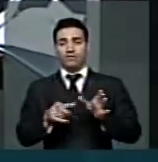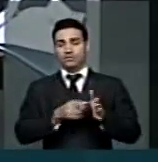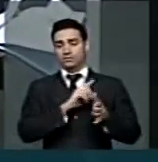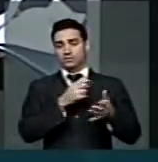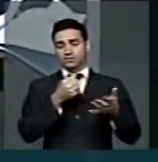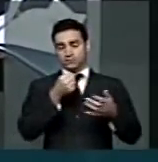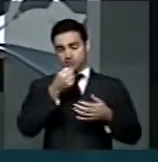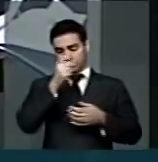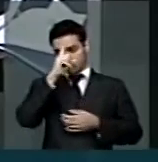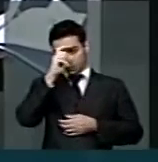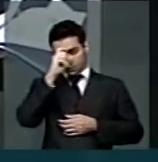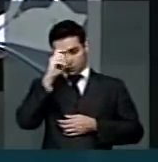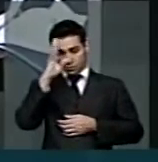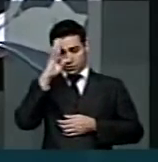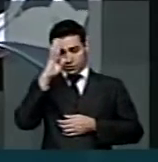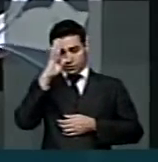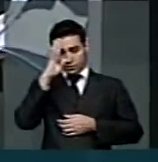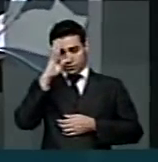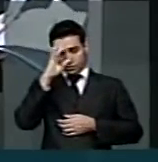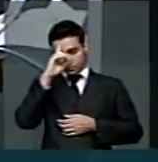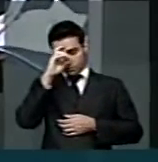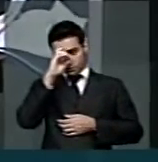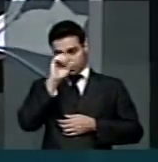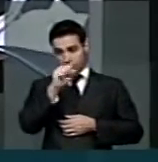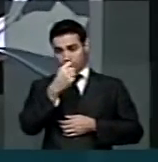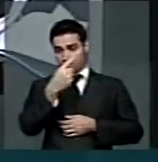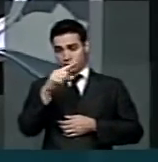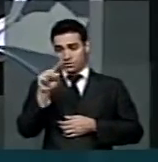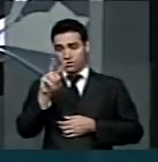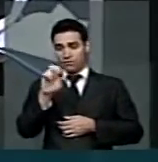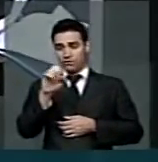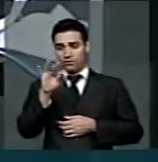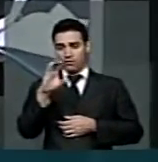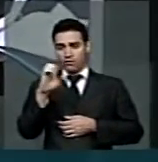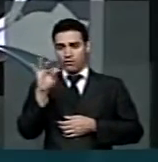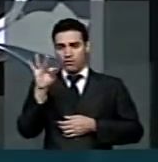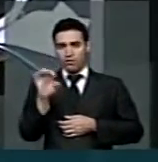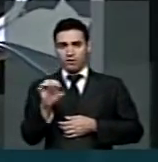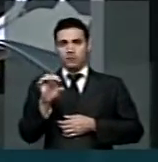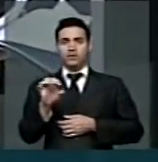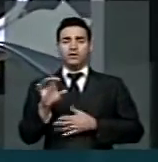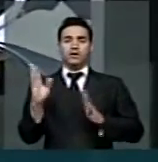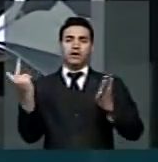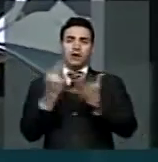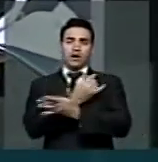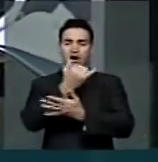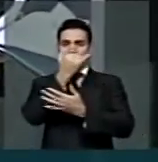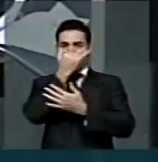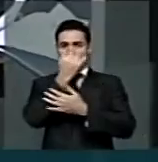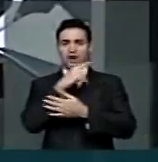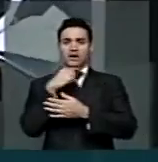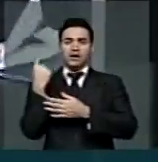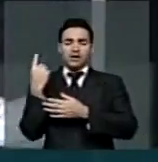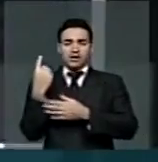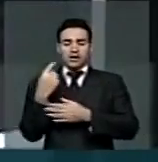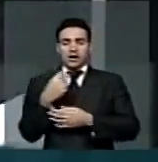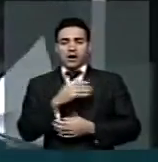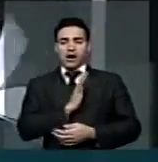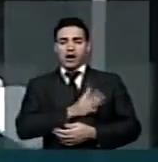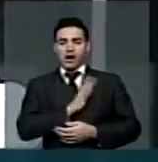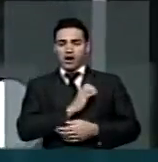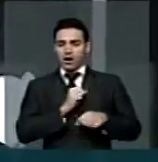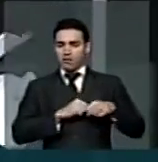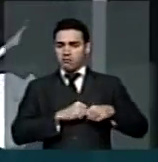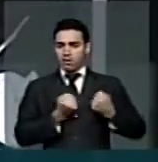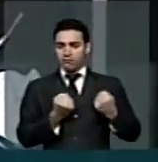no Hospital São Vicente de Paula e acabou falecendo em uma parada cardíaca,